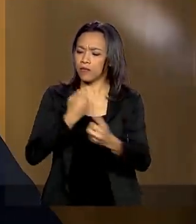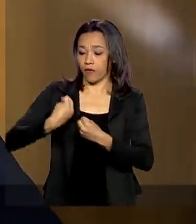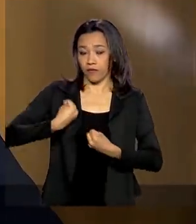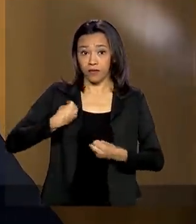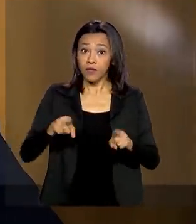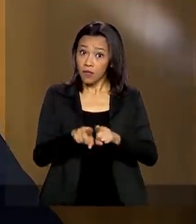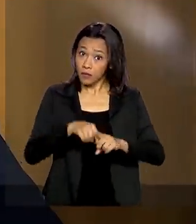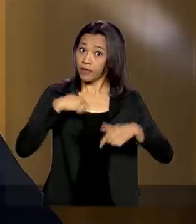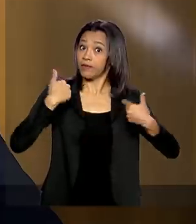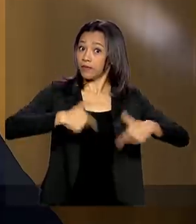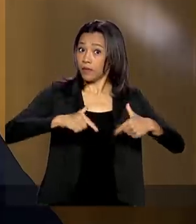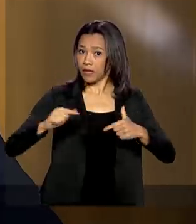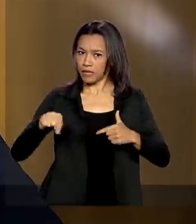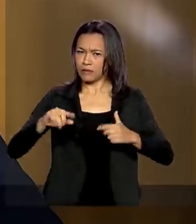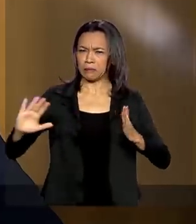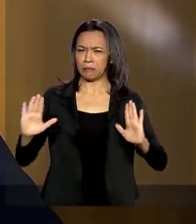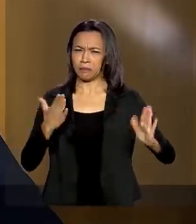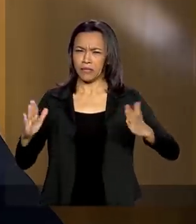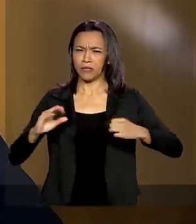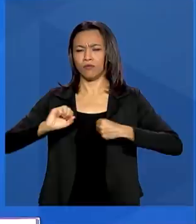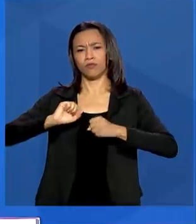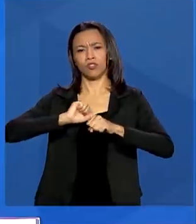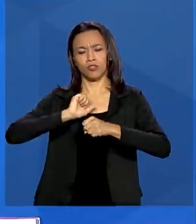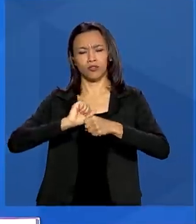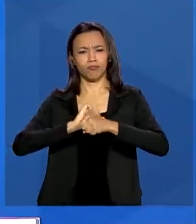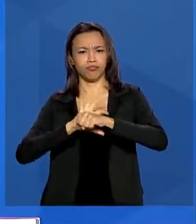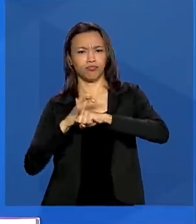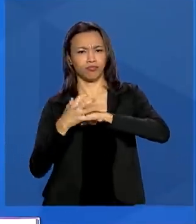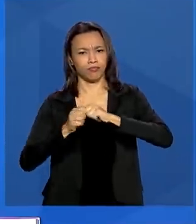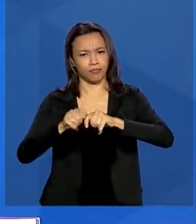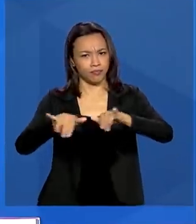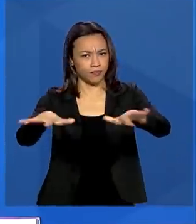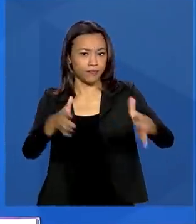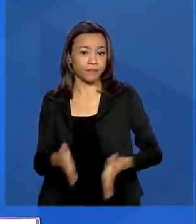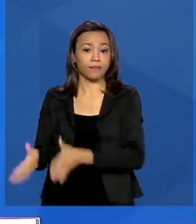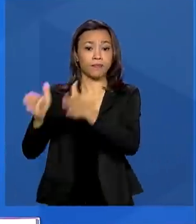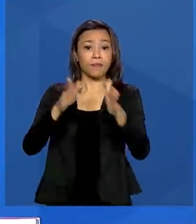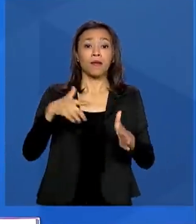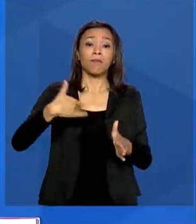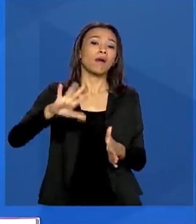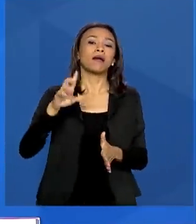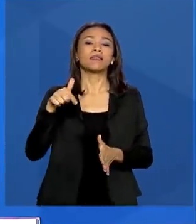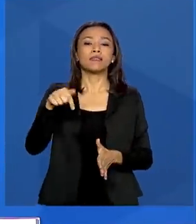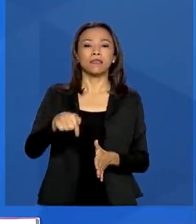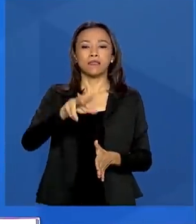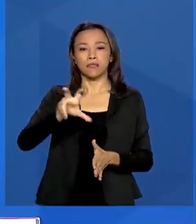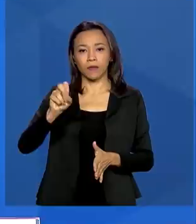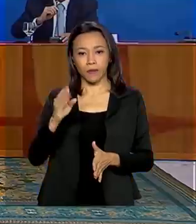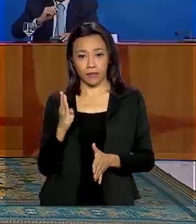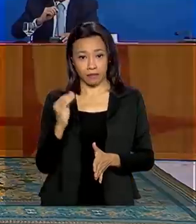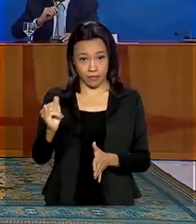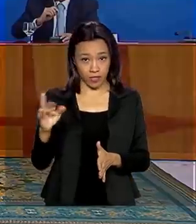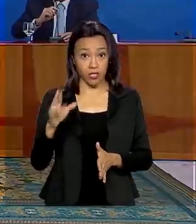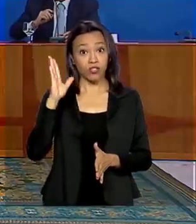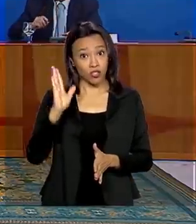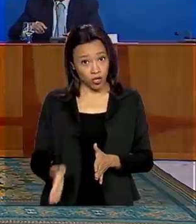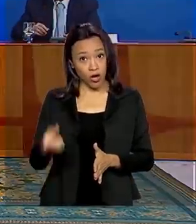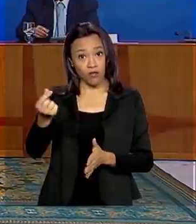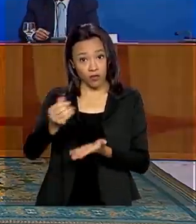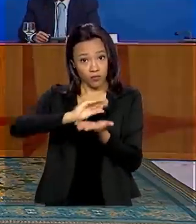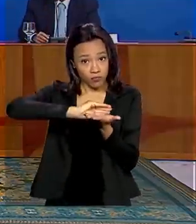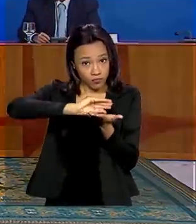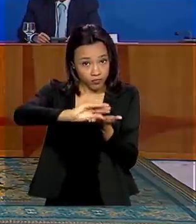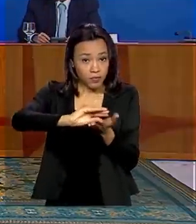empregos durante a crise do coronavírus. Mais de 750 bilhões de reais já foram liberados para